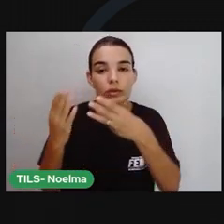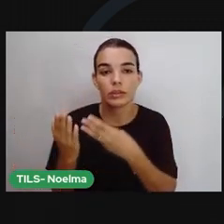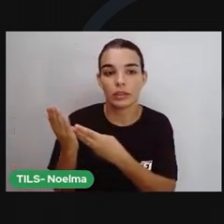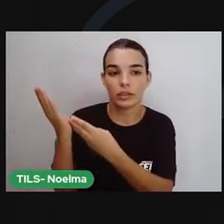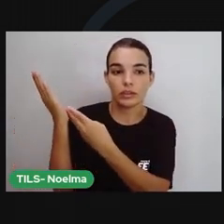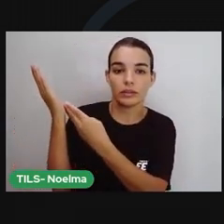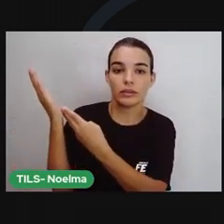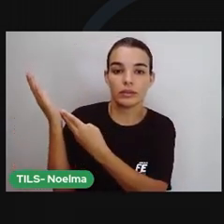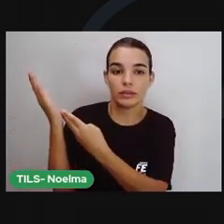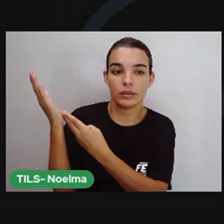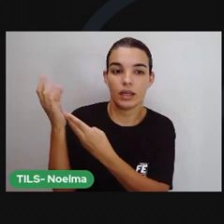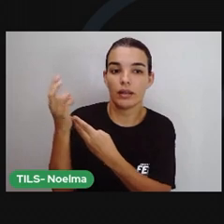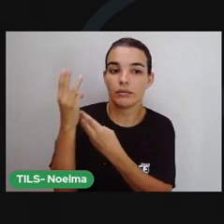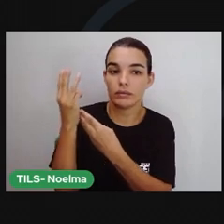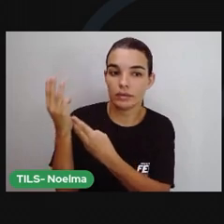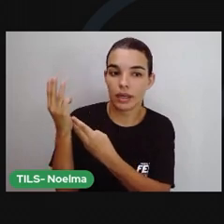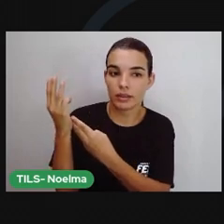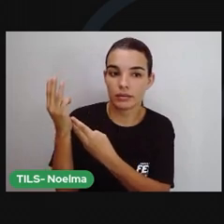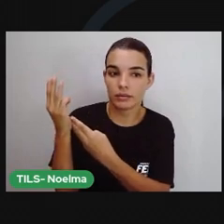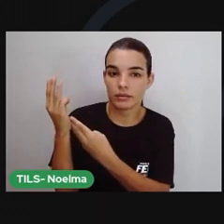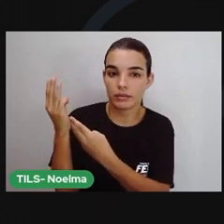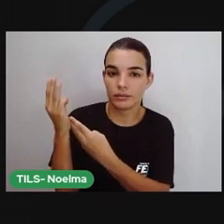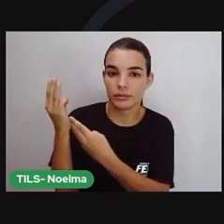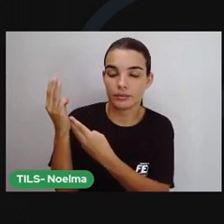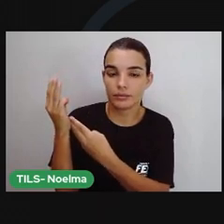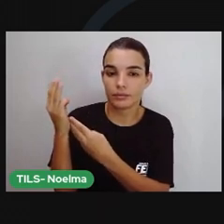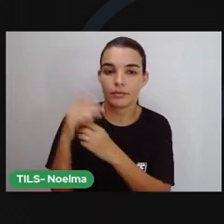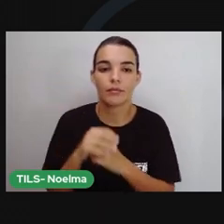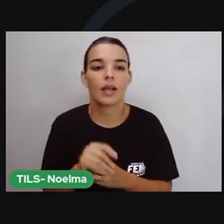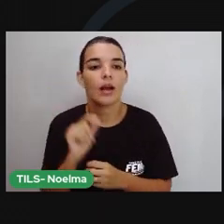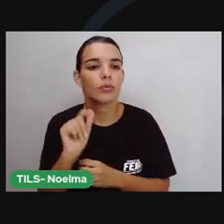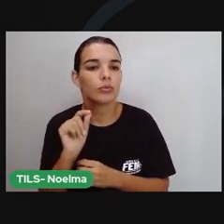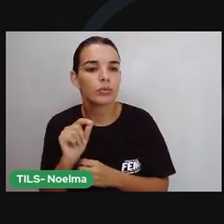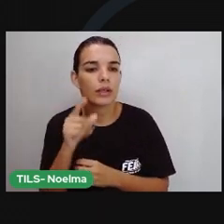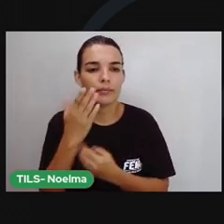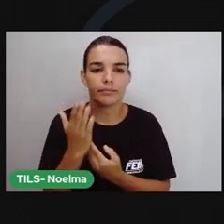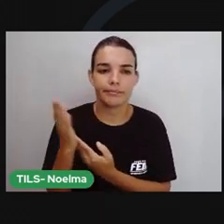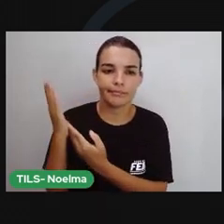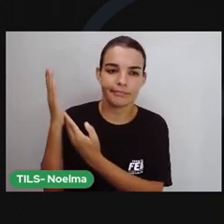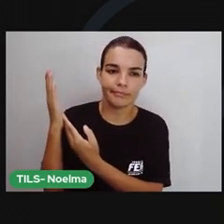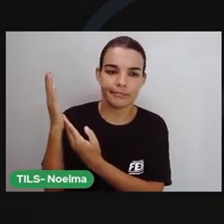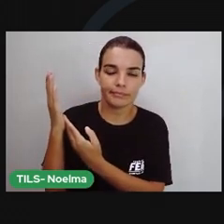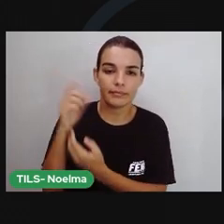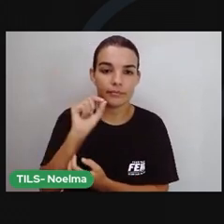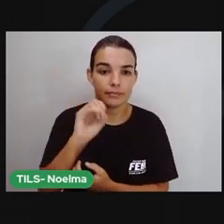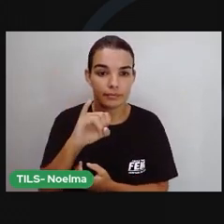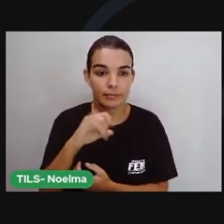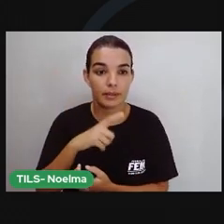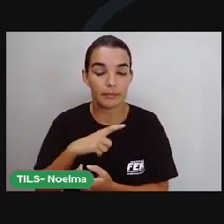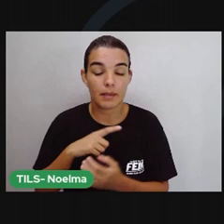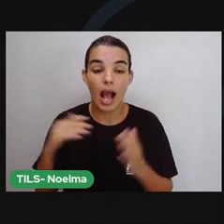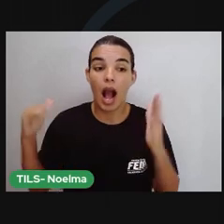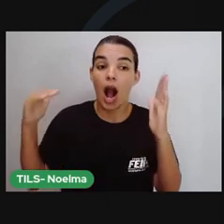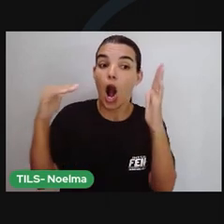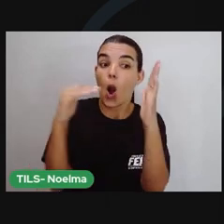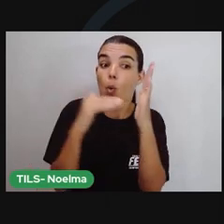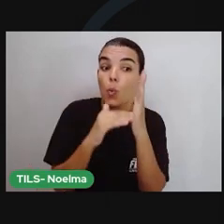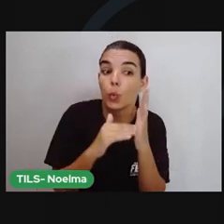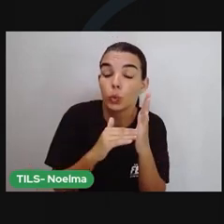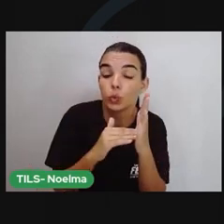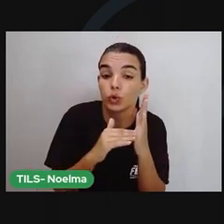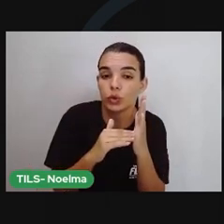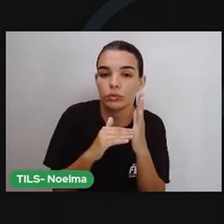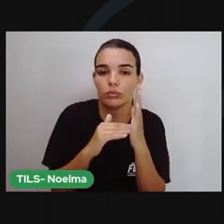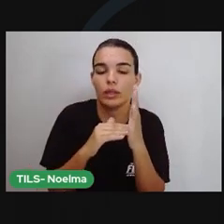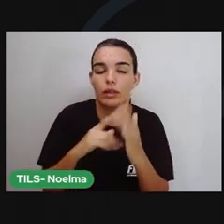e proparoxítonas. Oxítonas. As palavras são oxítonas quando a última sílaba da palavra é